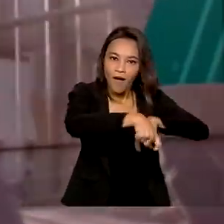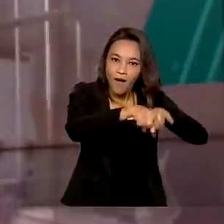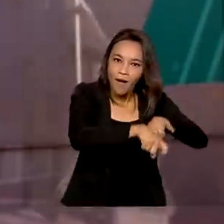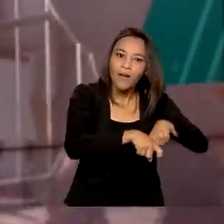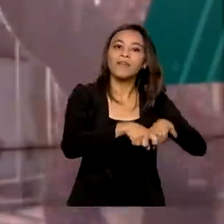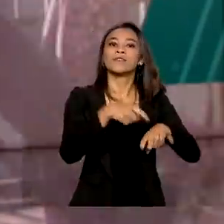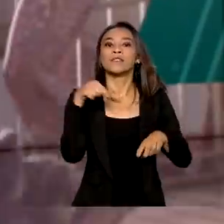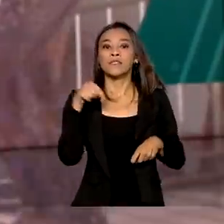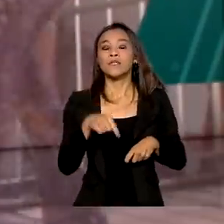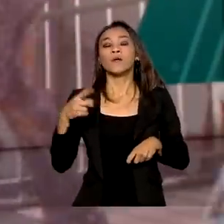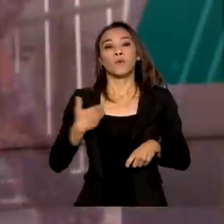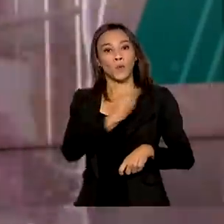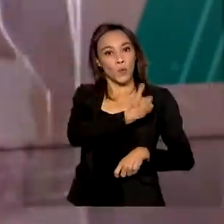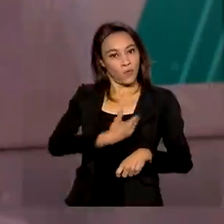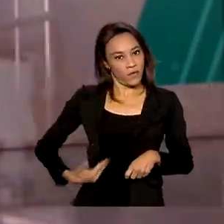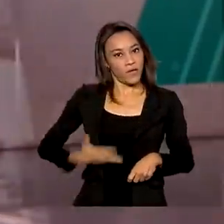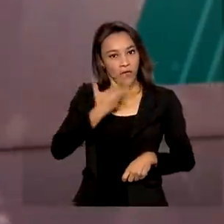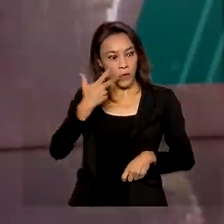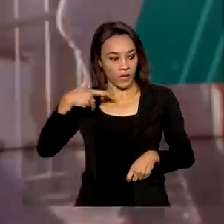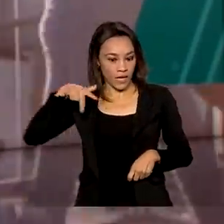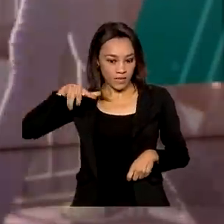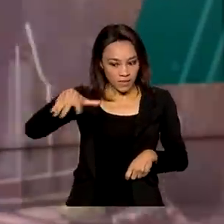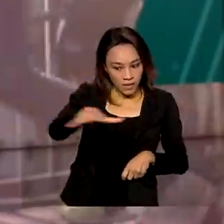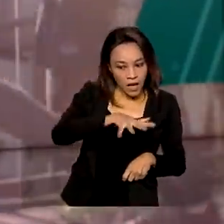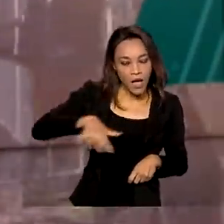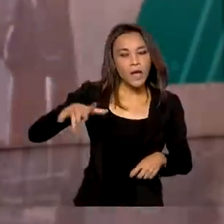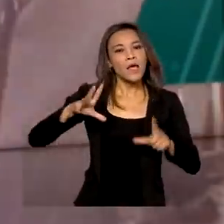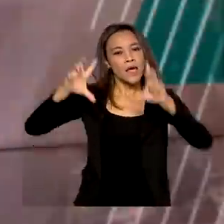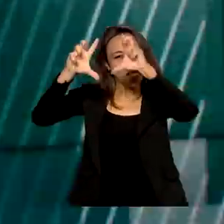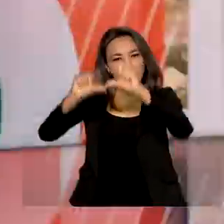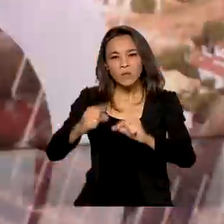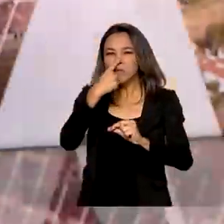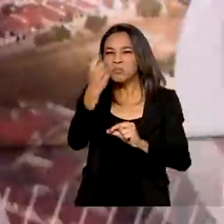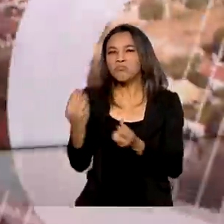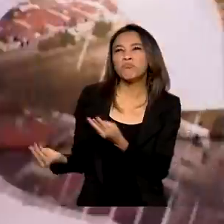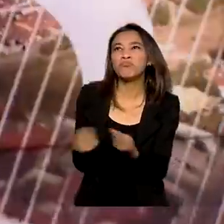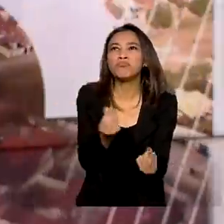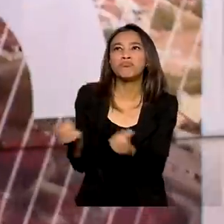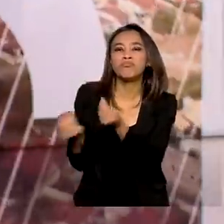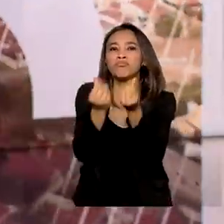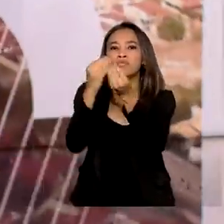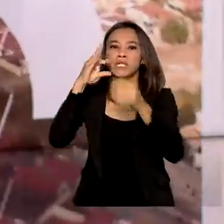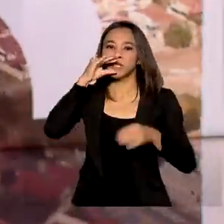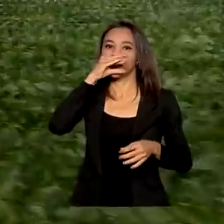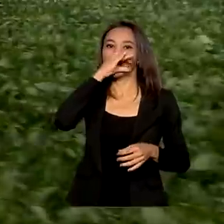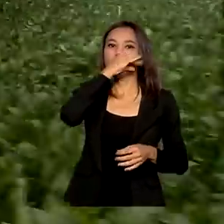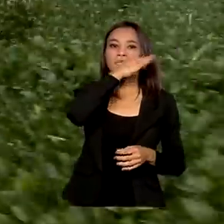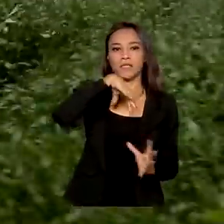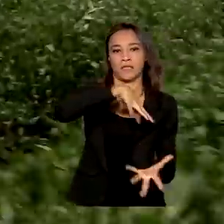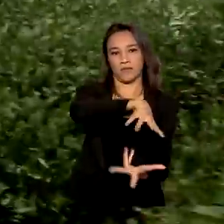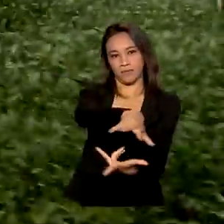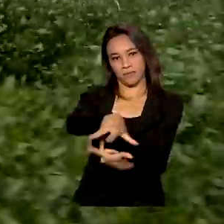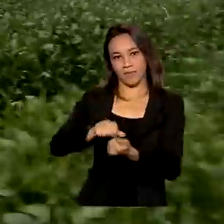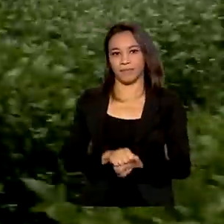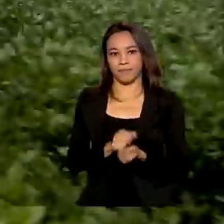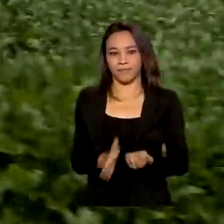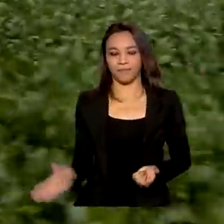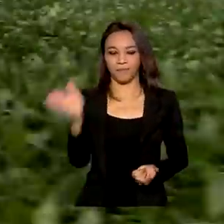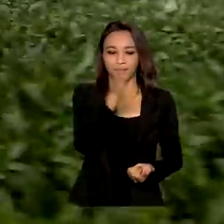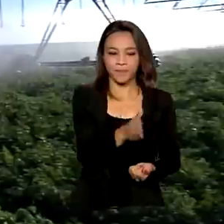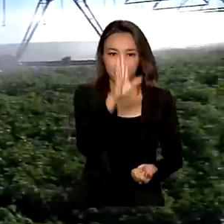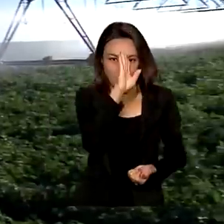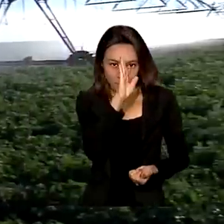Segundo o governo, o setor pode ajudar a reduzir as emissões de gases de efeito estufa no planeta. O principal